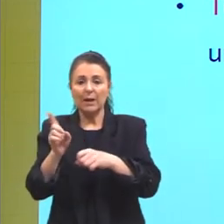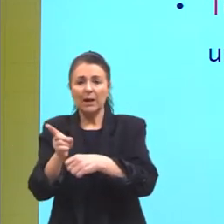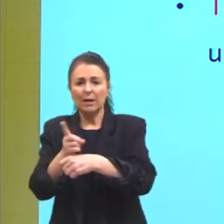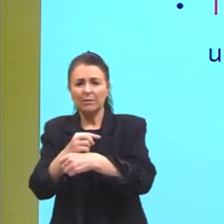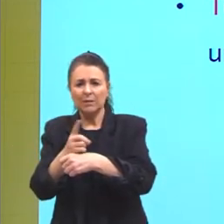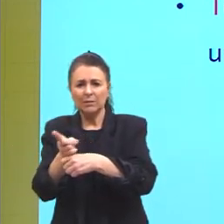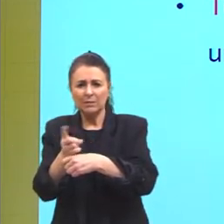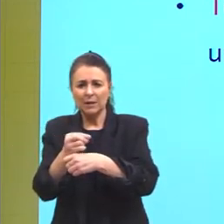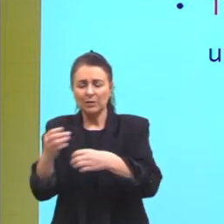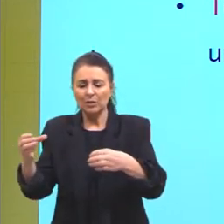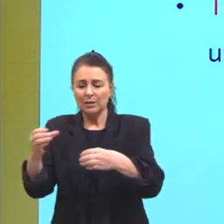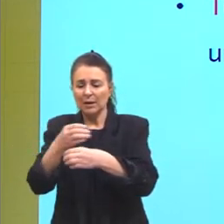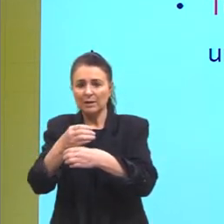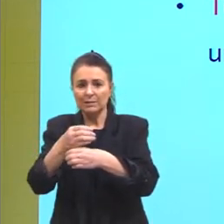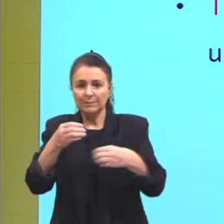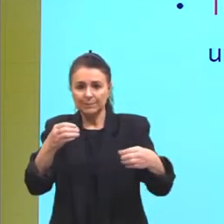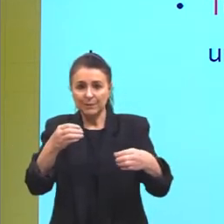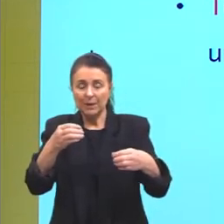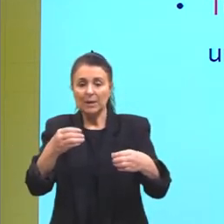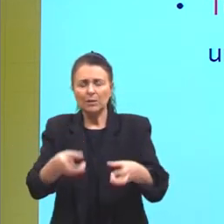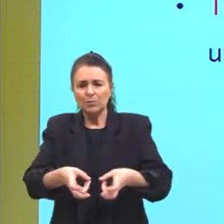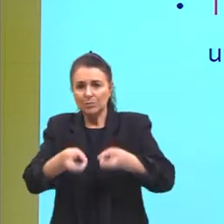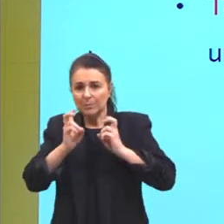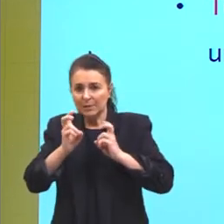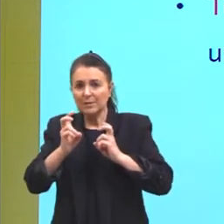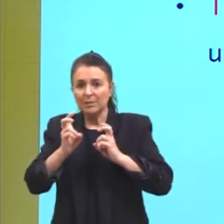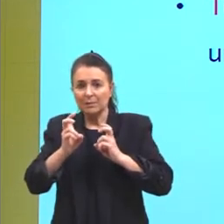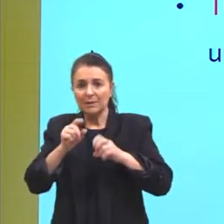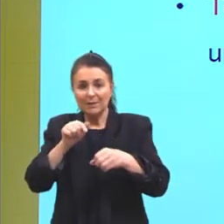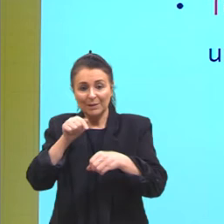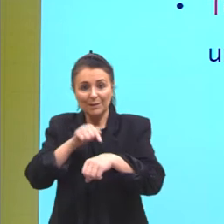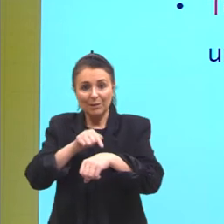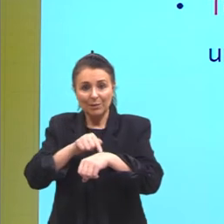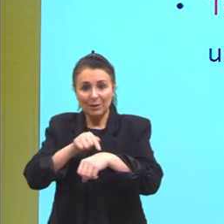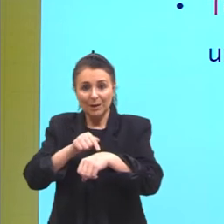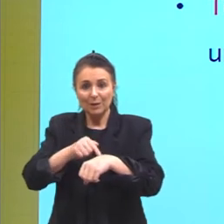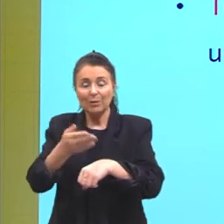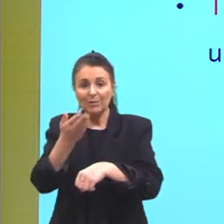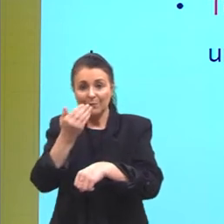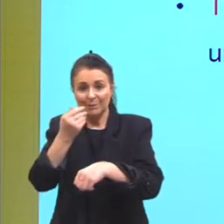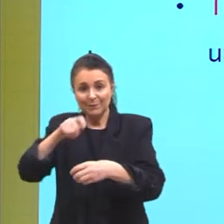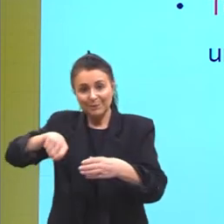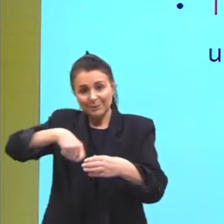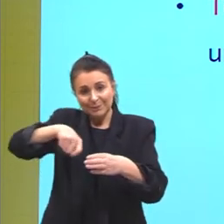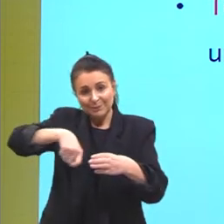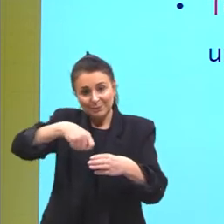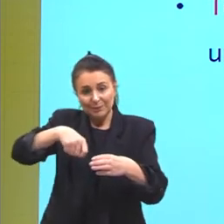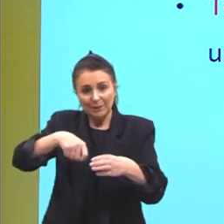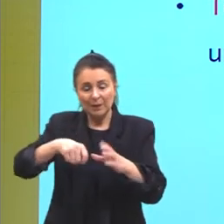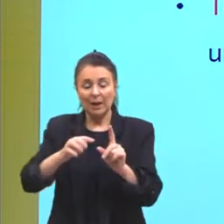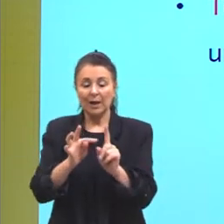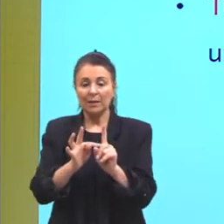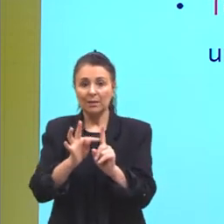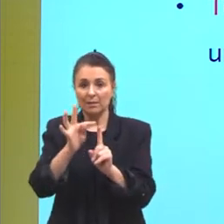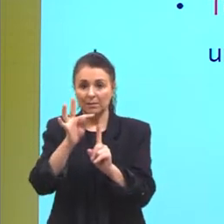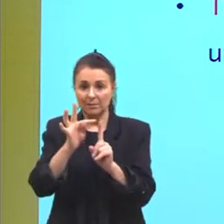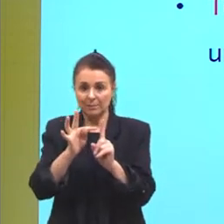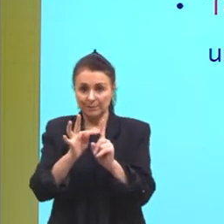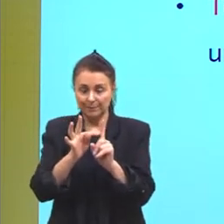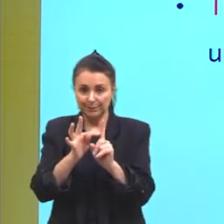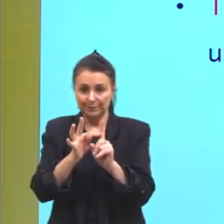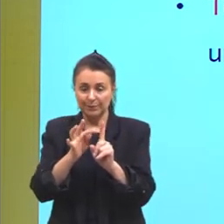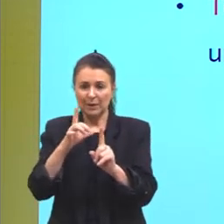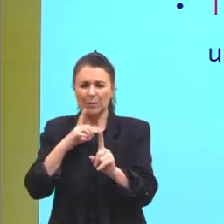reações. E isso é nítido quando eu corto um alimento para cozinhar. Já a temperatura, daí entra aquela